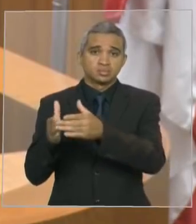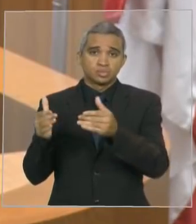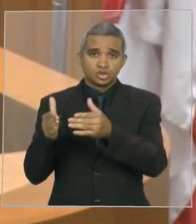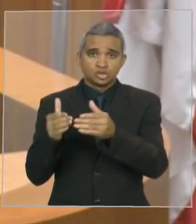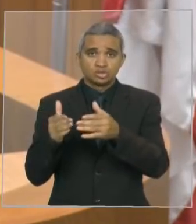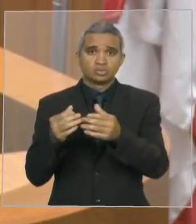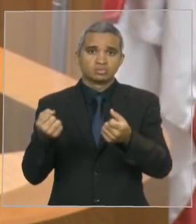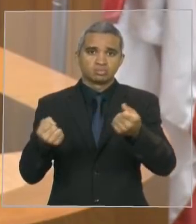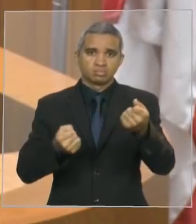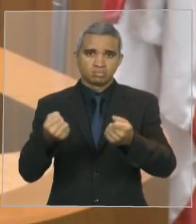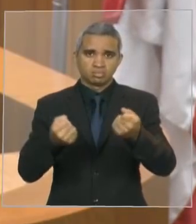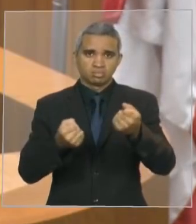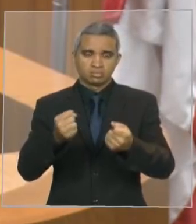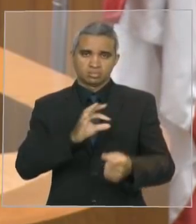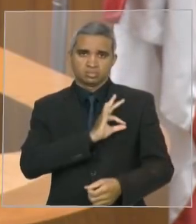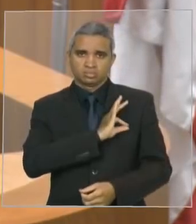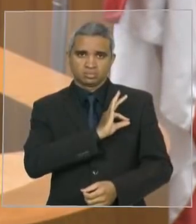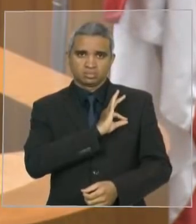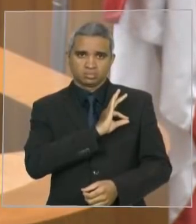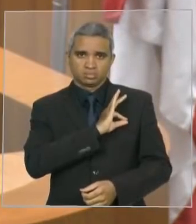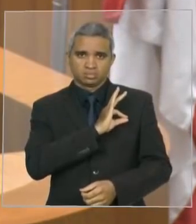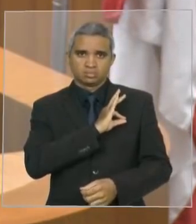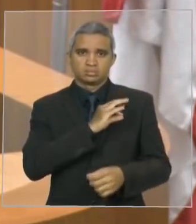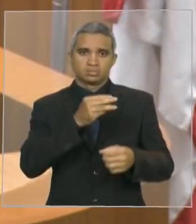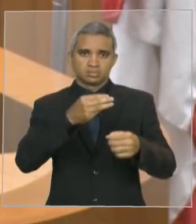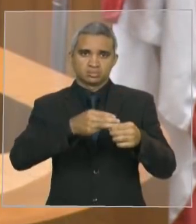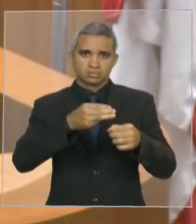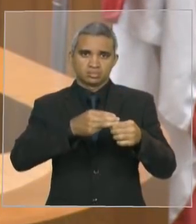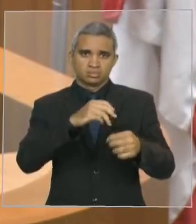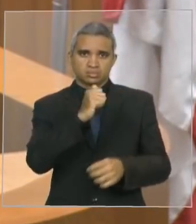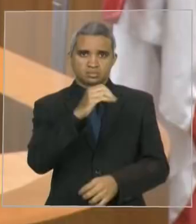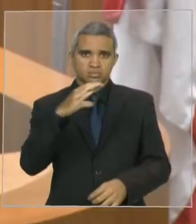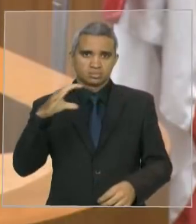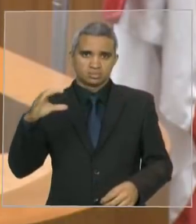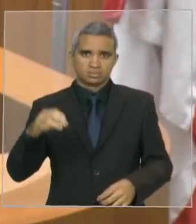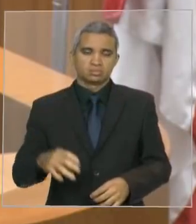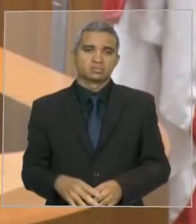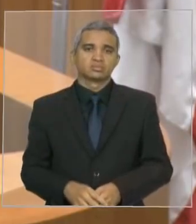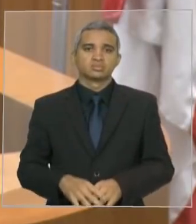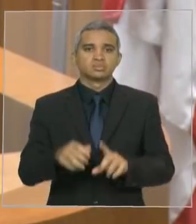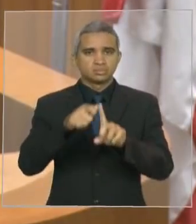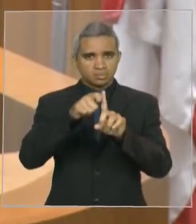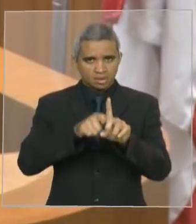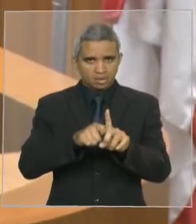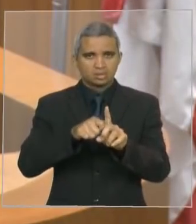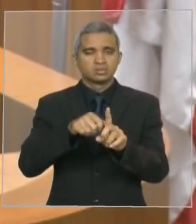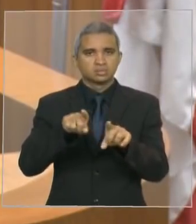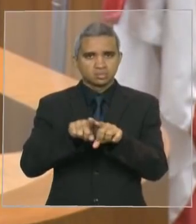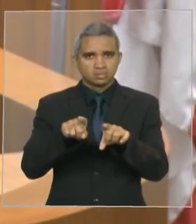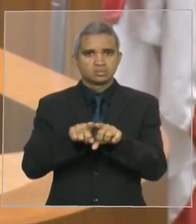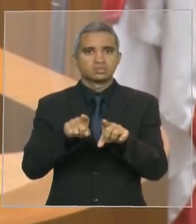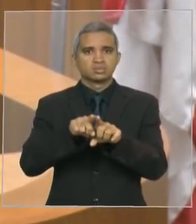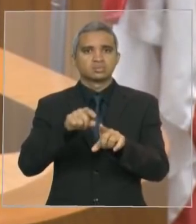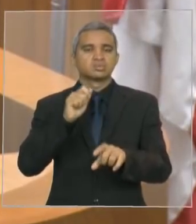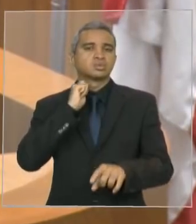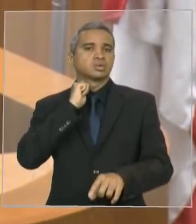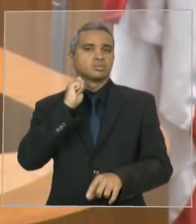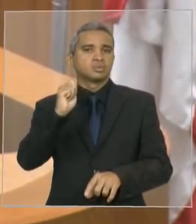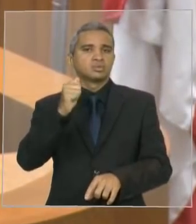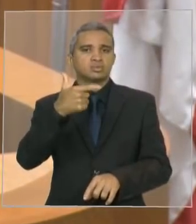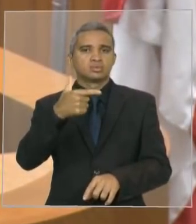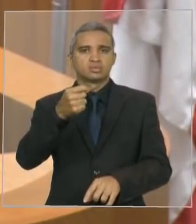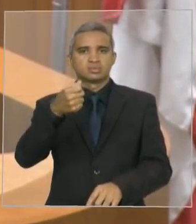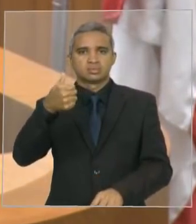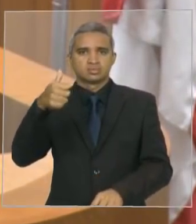viatura, de viaturas policiais para o município de Açailândia, no mesmo mês, no mês 4 de 2017.